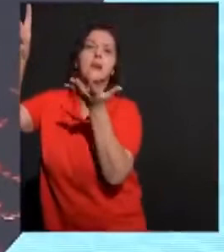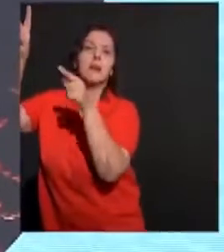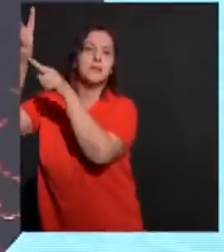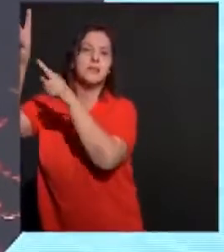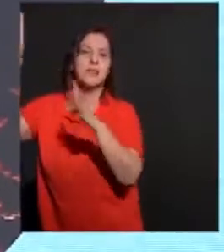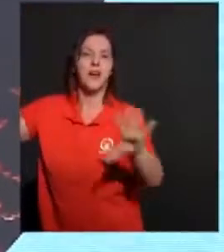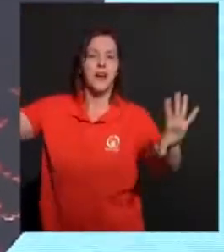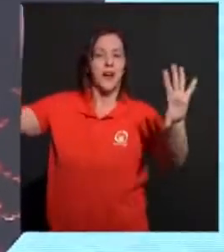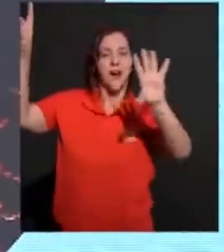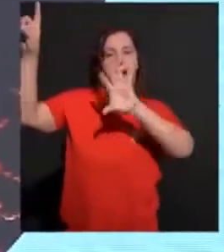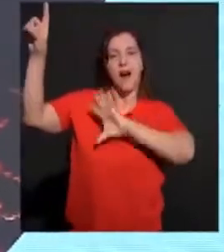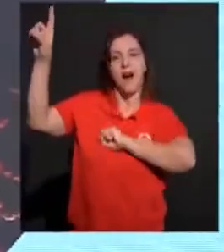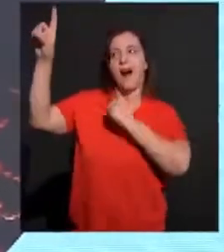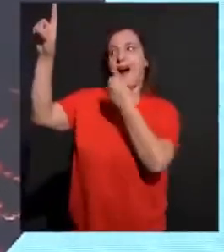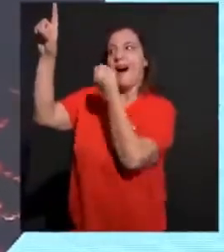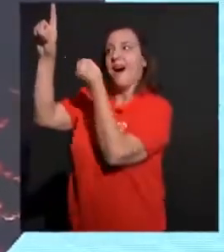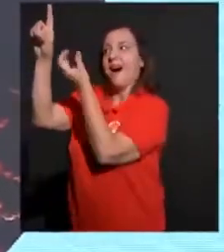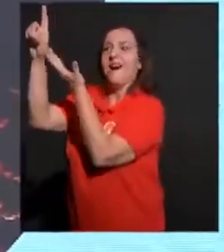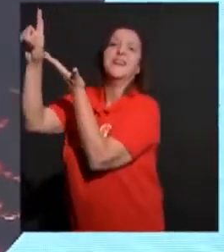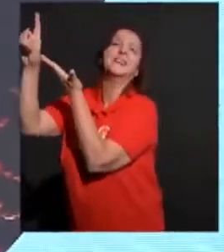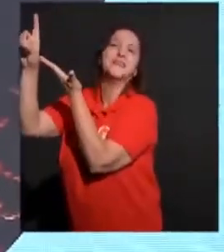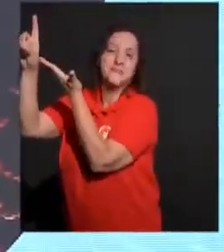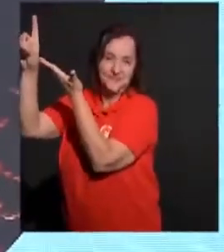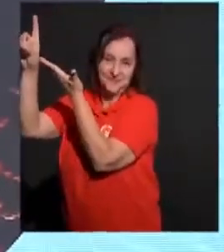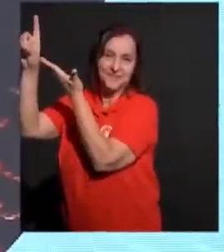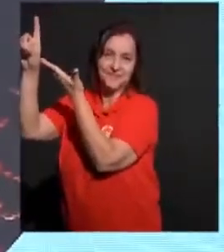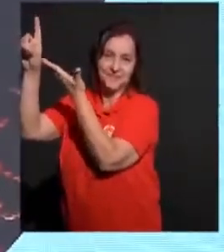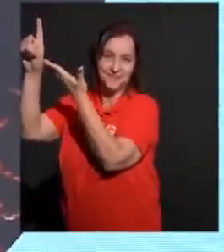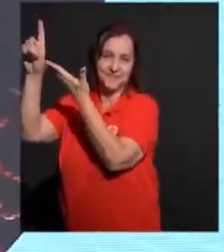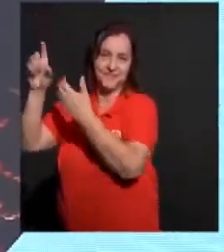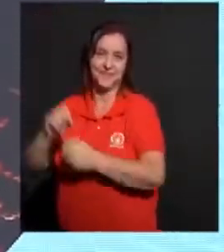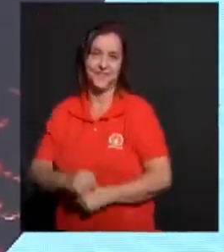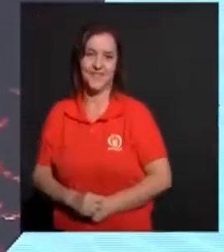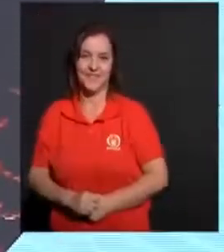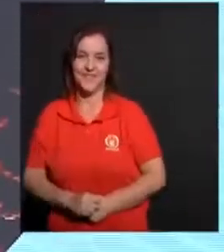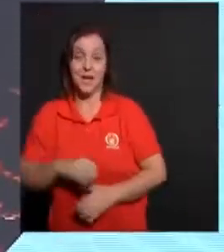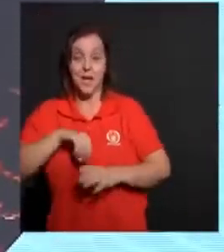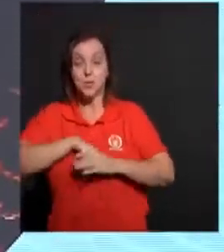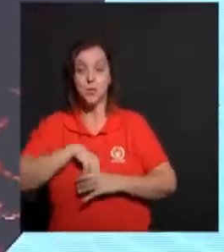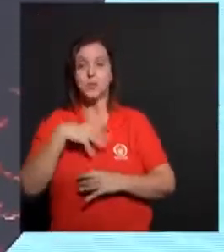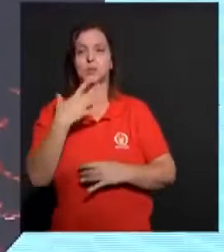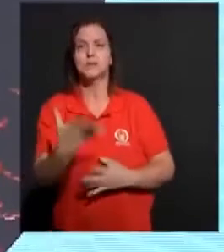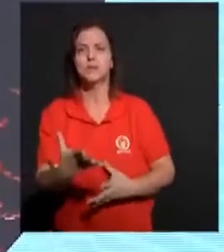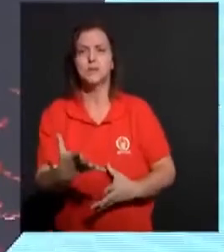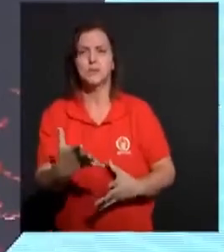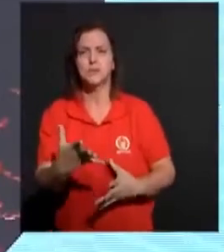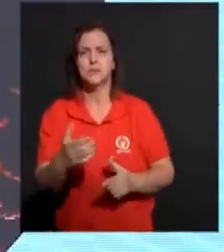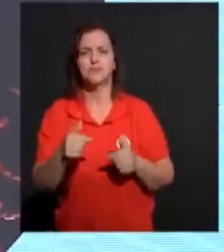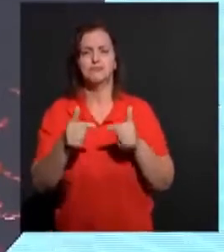ame. Que as suas atitudes. Deixa eu te lembrar algo. Ele voltará.